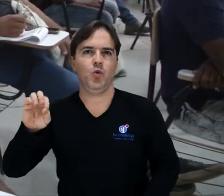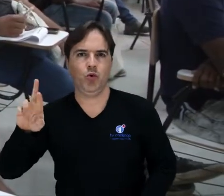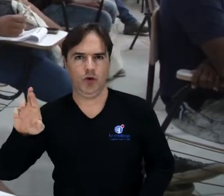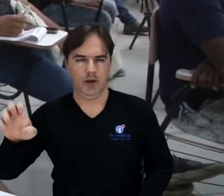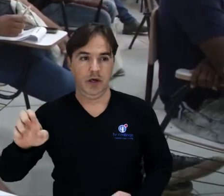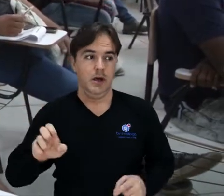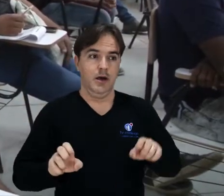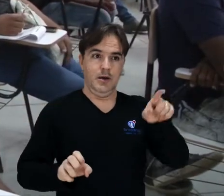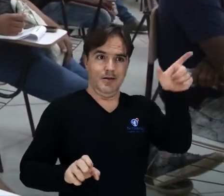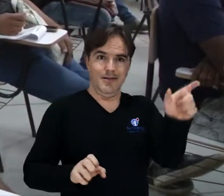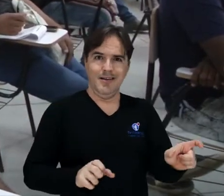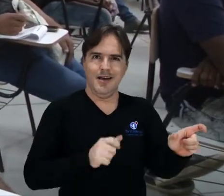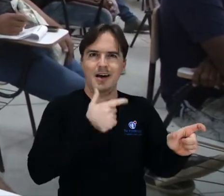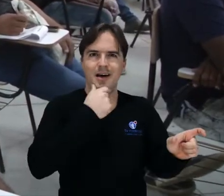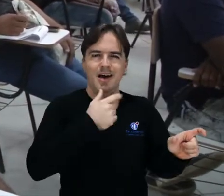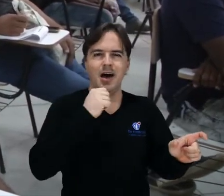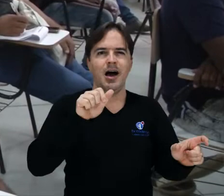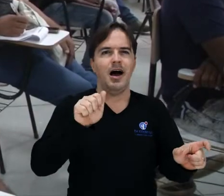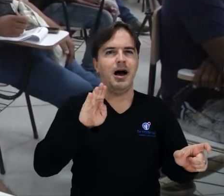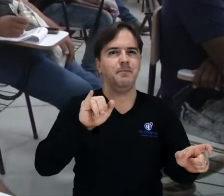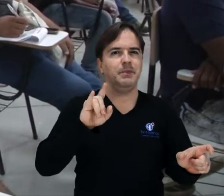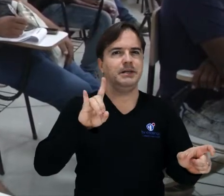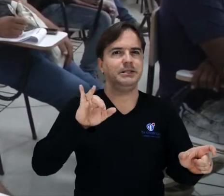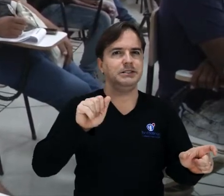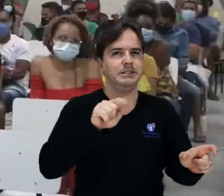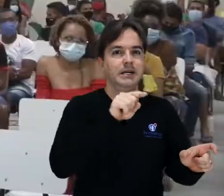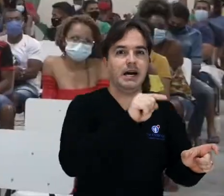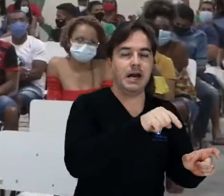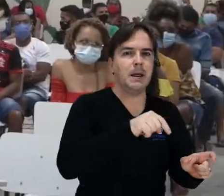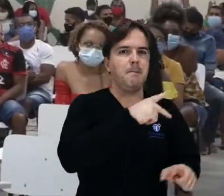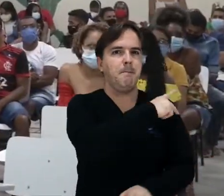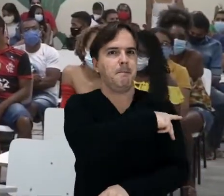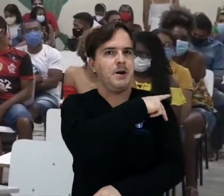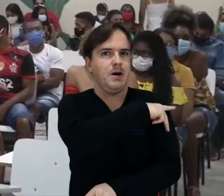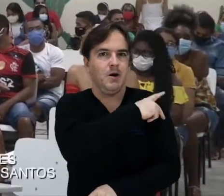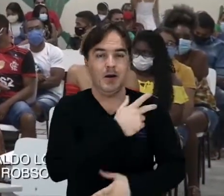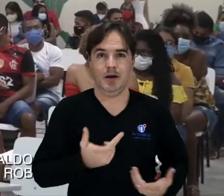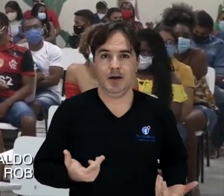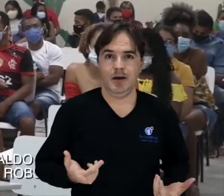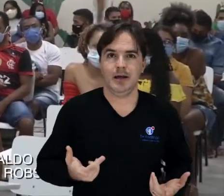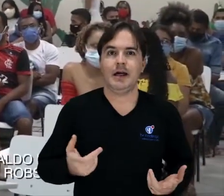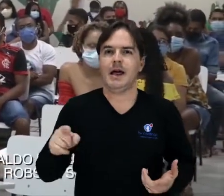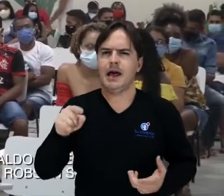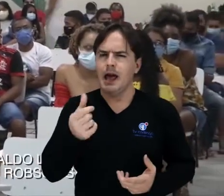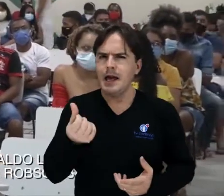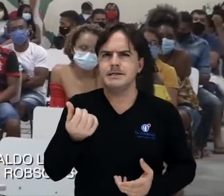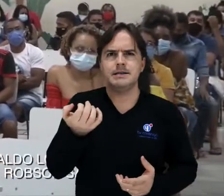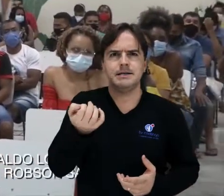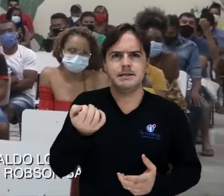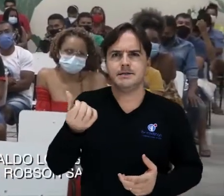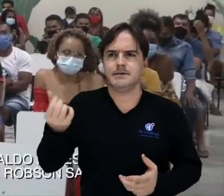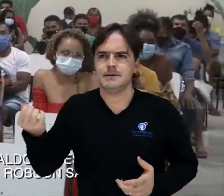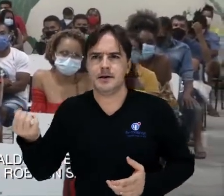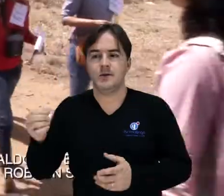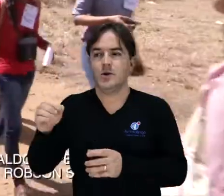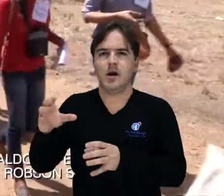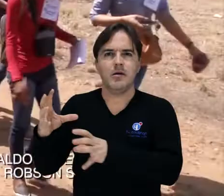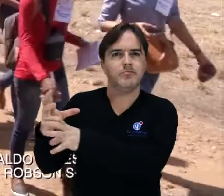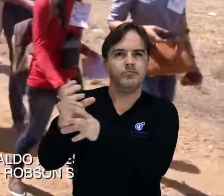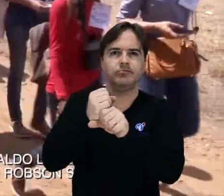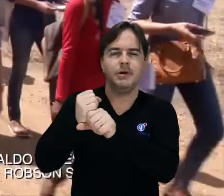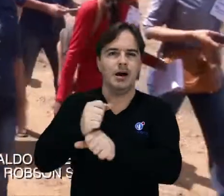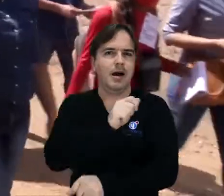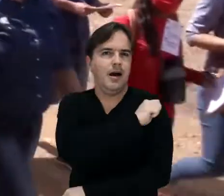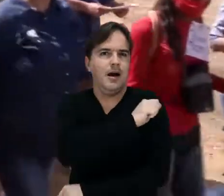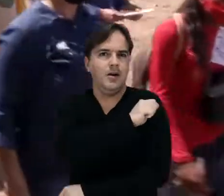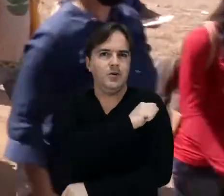comunidade Clombola Lagoa Grande, em Santa Cruz do Piauí. Eles fazem parte dos 600 alunos distribuídos por cinco estados